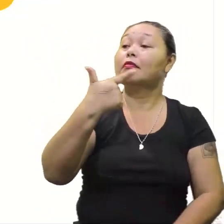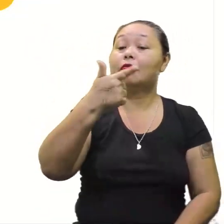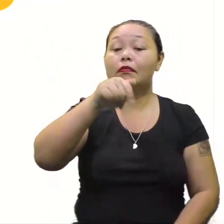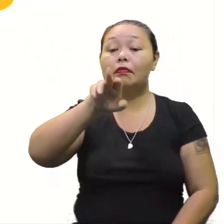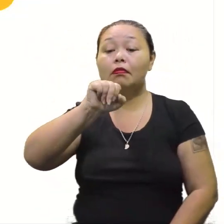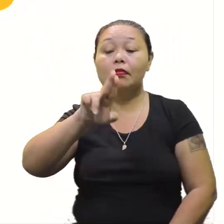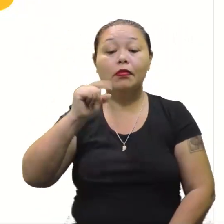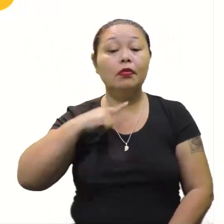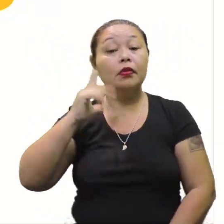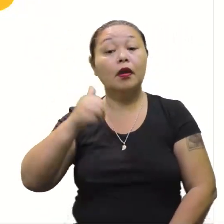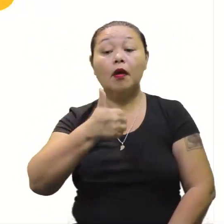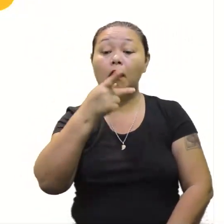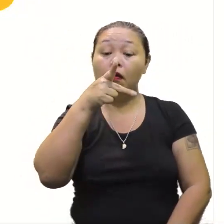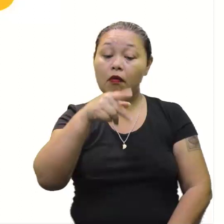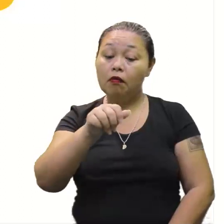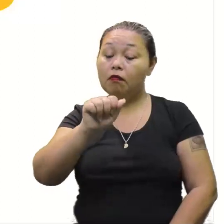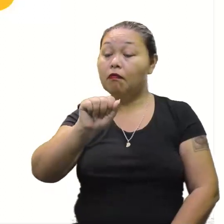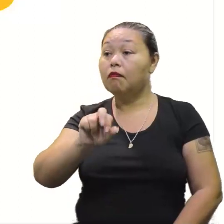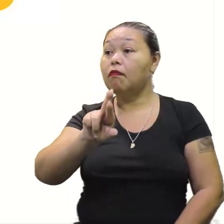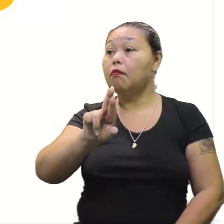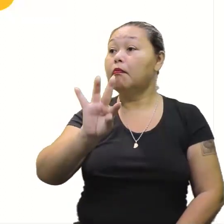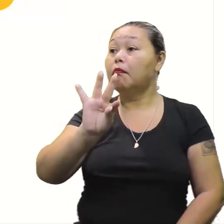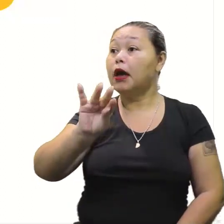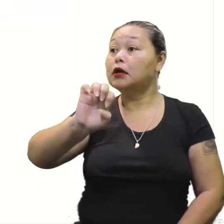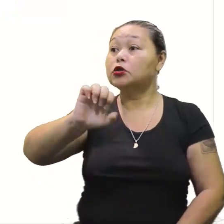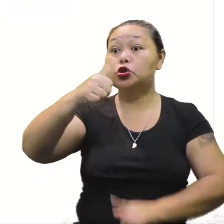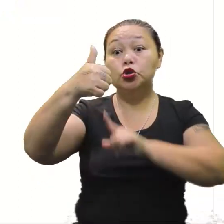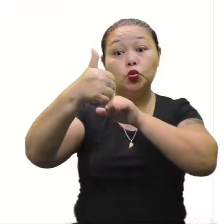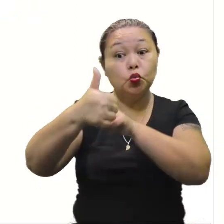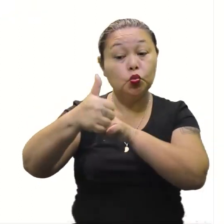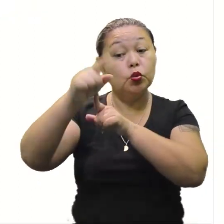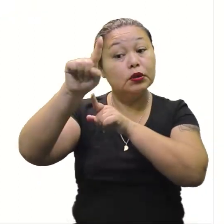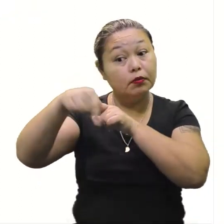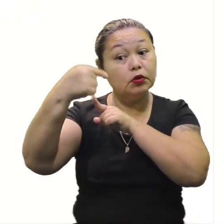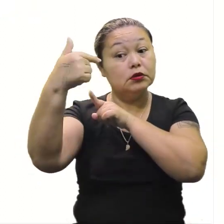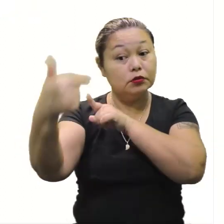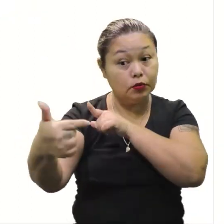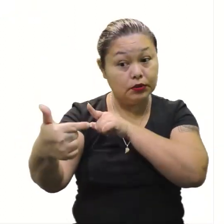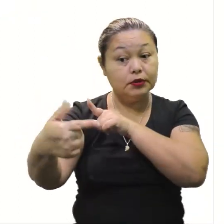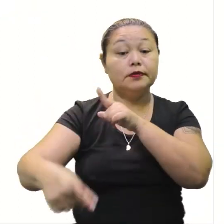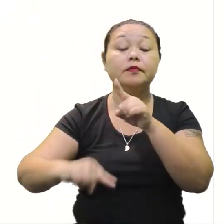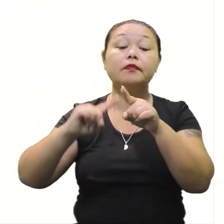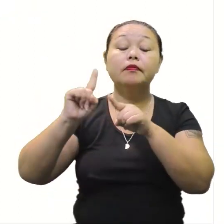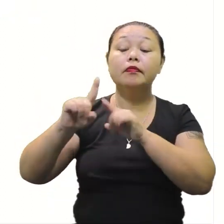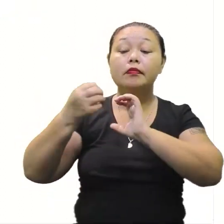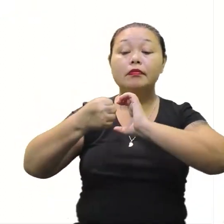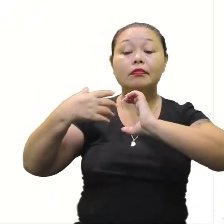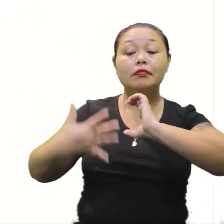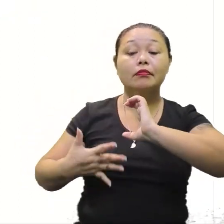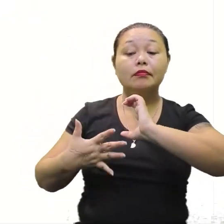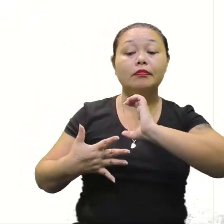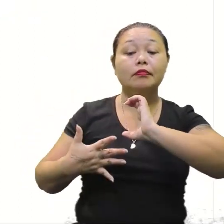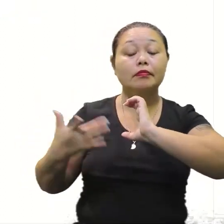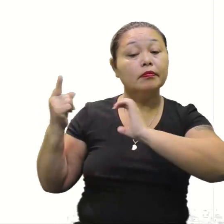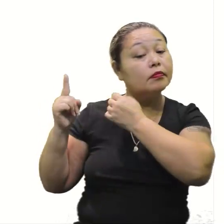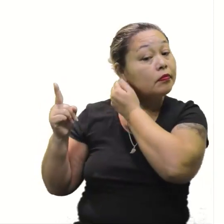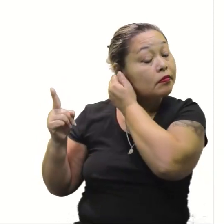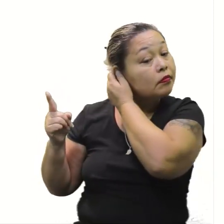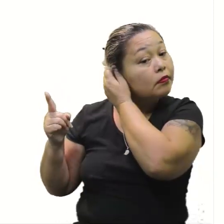Também vamos fazer em parte 1 e parte 2. Vamos lá, nas características. Vamos aqui junto, aqui no nosso slide aqui com a gente.